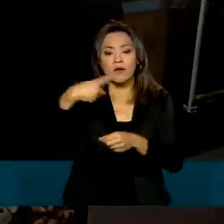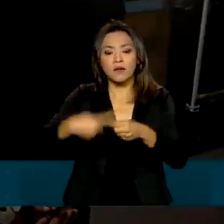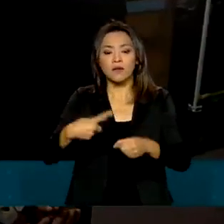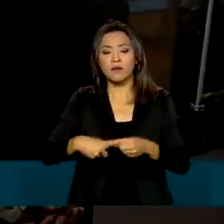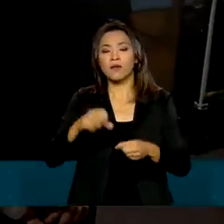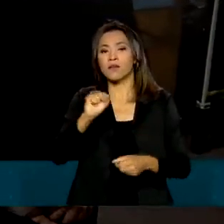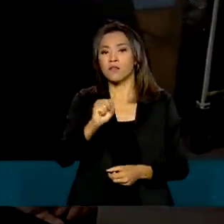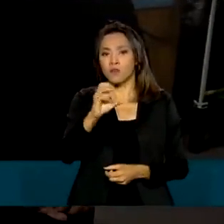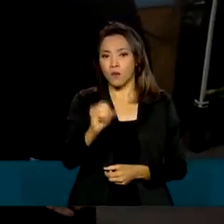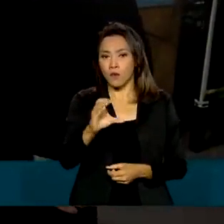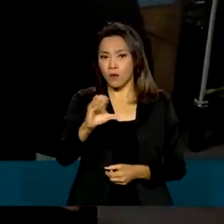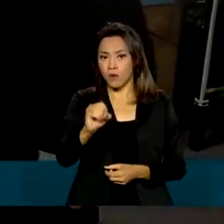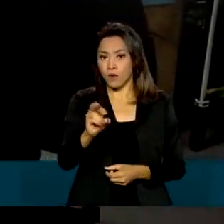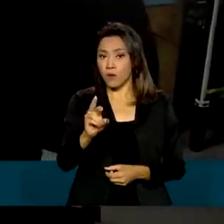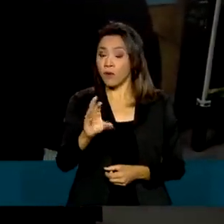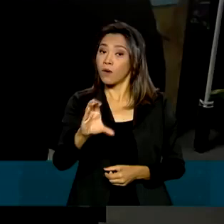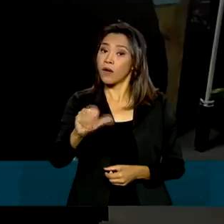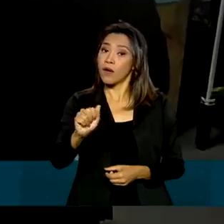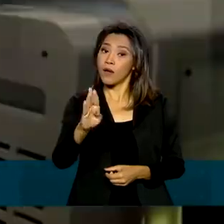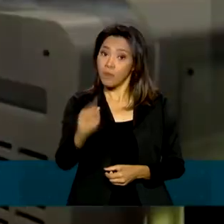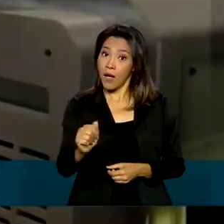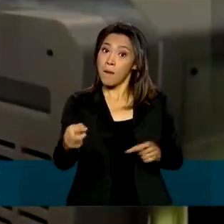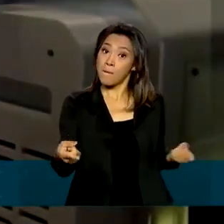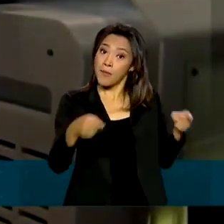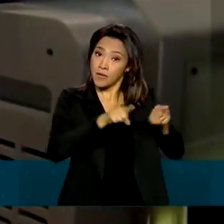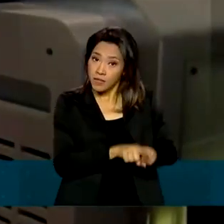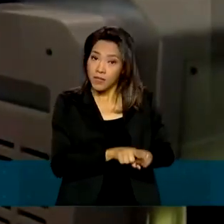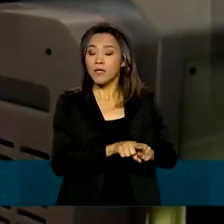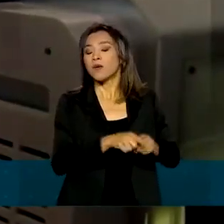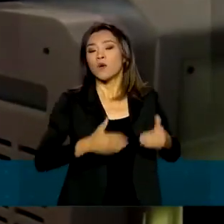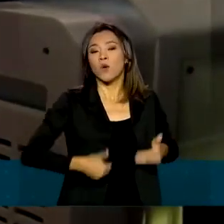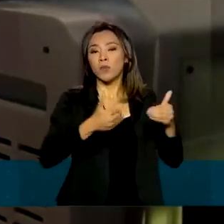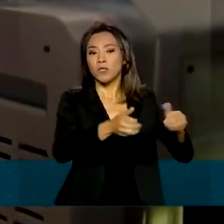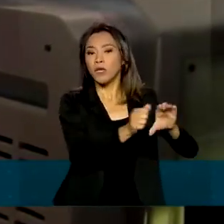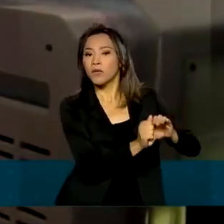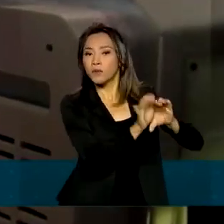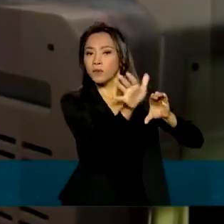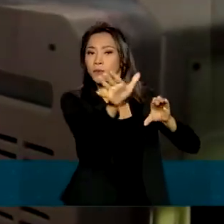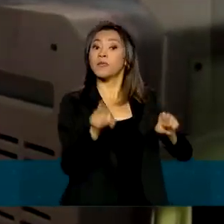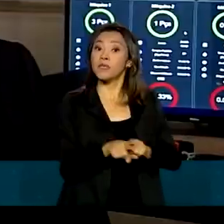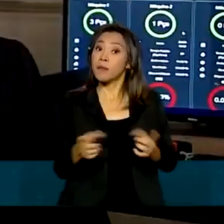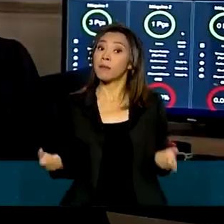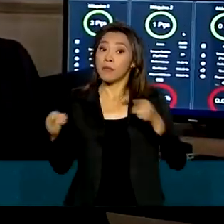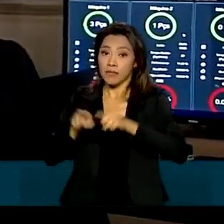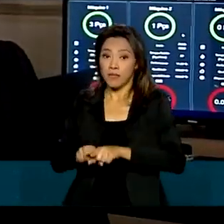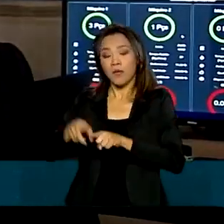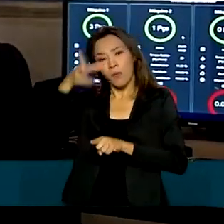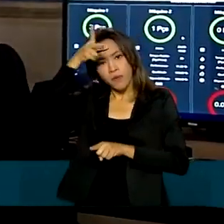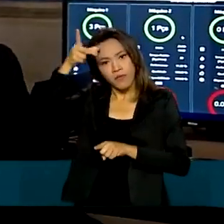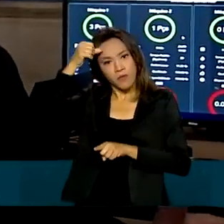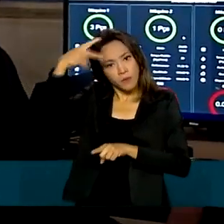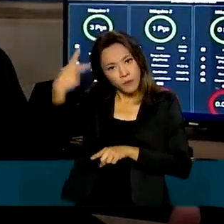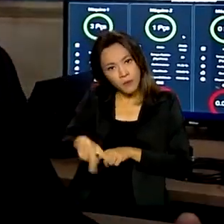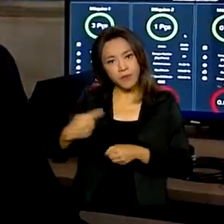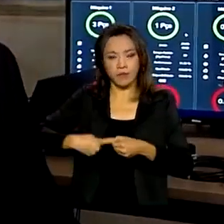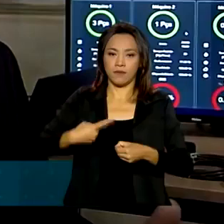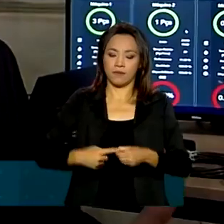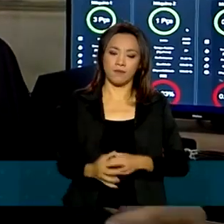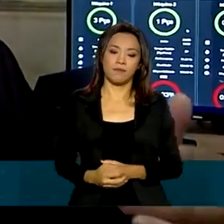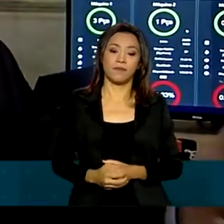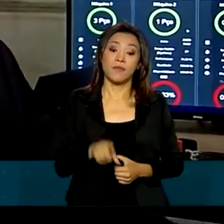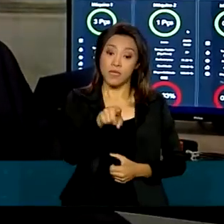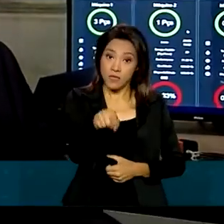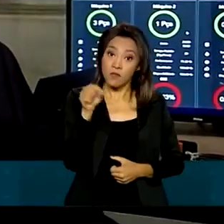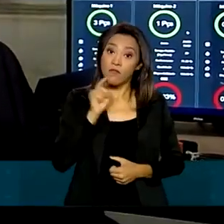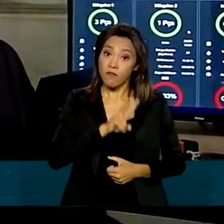parceria entre o Ministério da Ciência, Tecnologia e Inovações e a Prefeitura de Sorocaba. Ajudar no desenvolvimento de